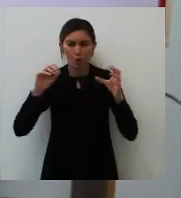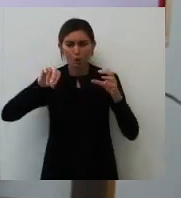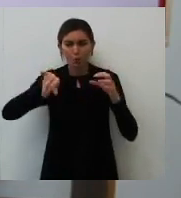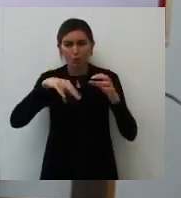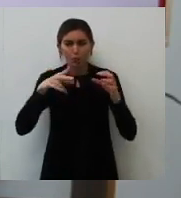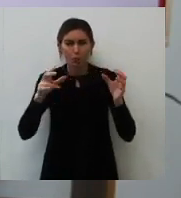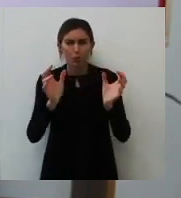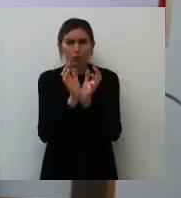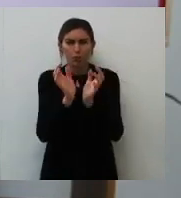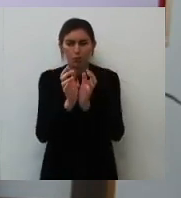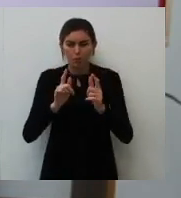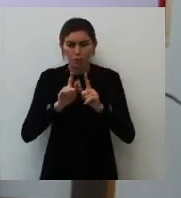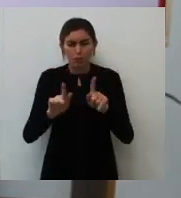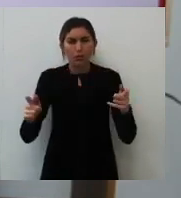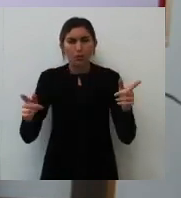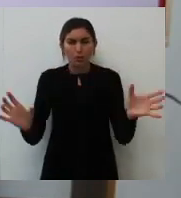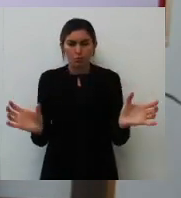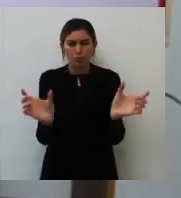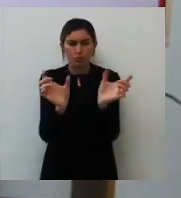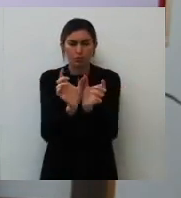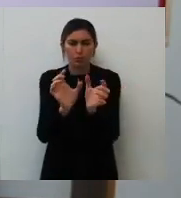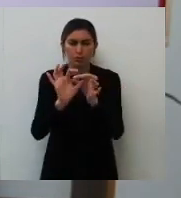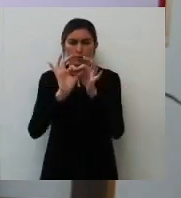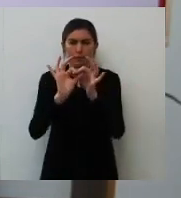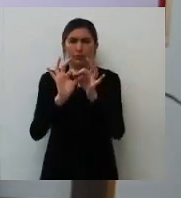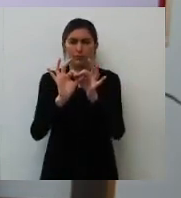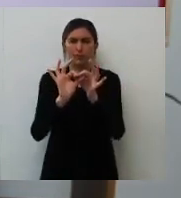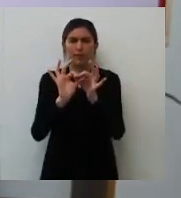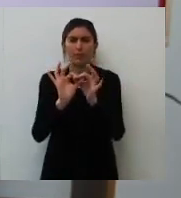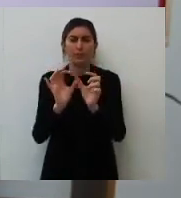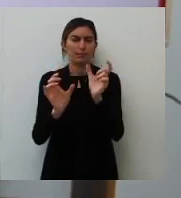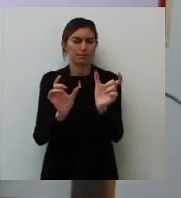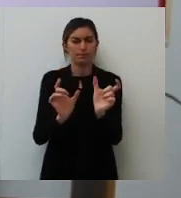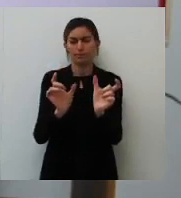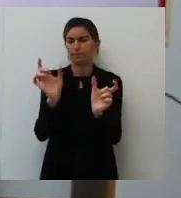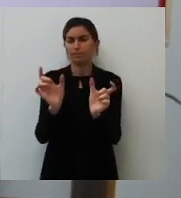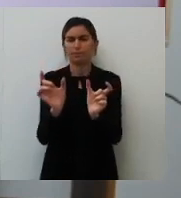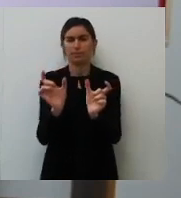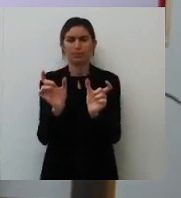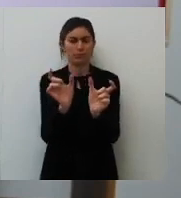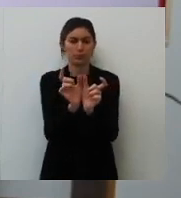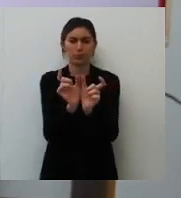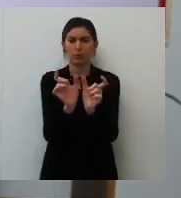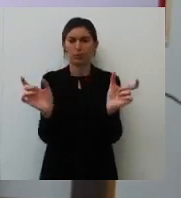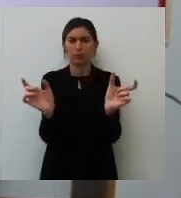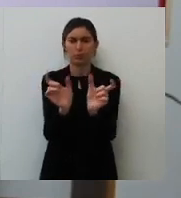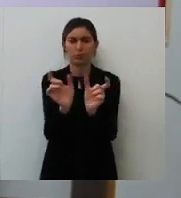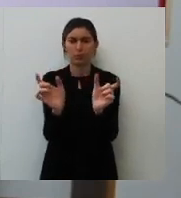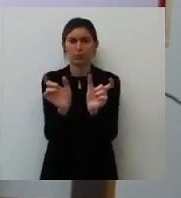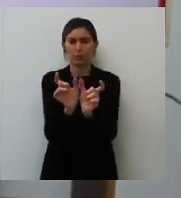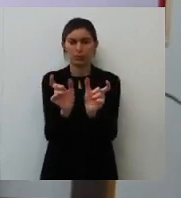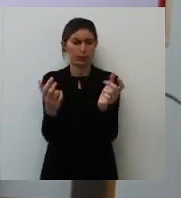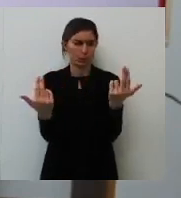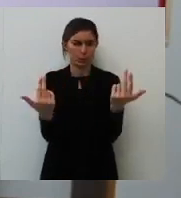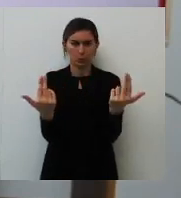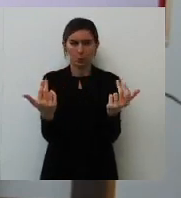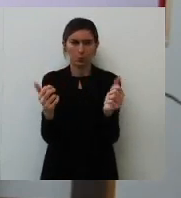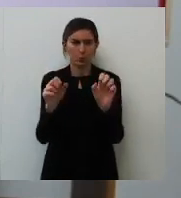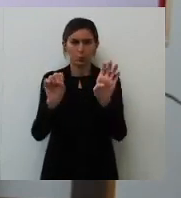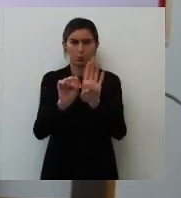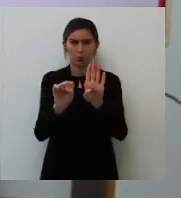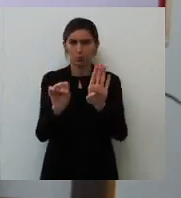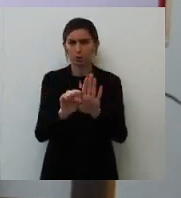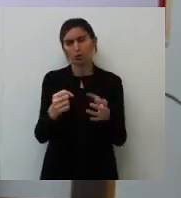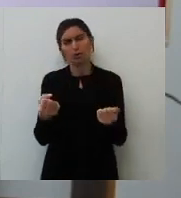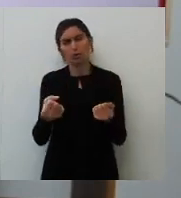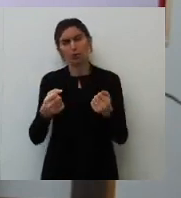classe gramatical que serve para fazer união, união, junção entre duas classes gramaticais idênticas, dois substantivos, dois